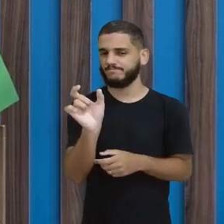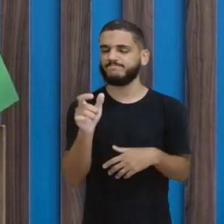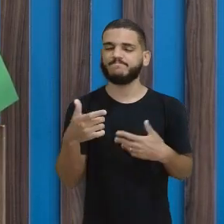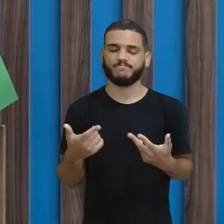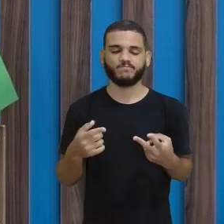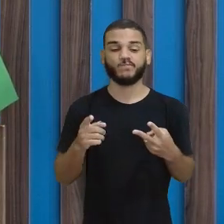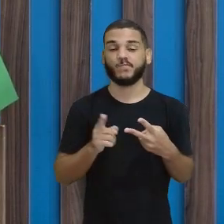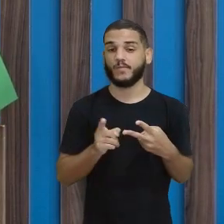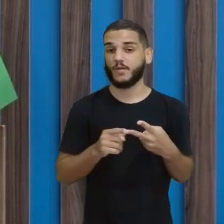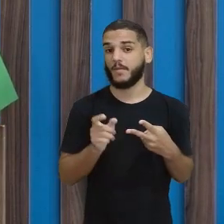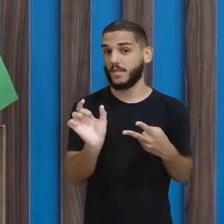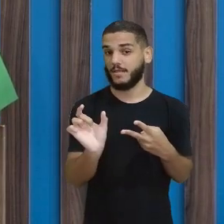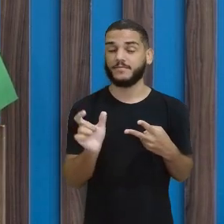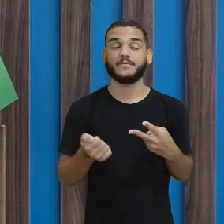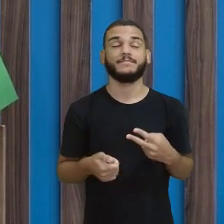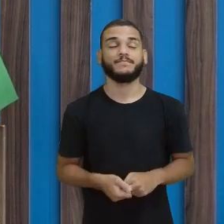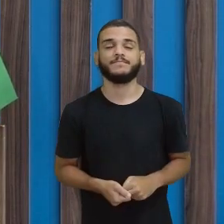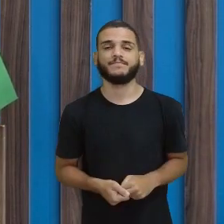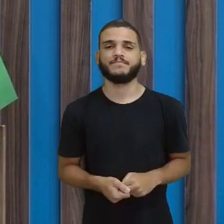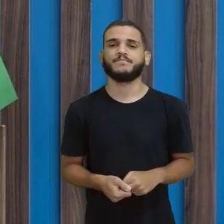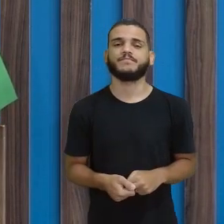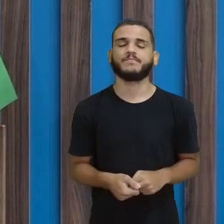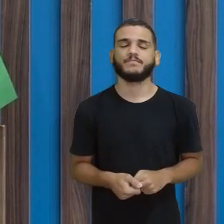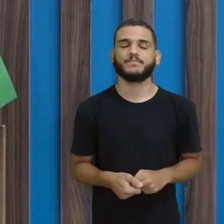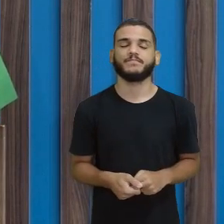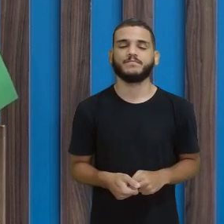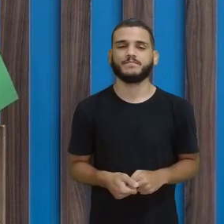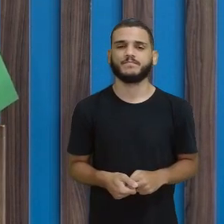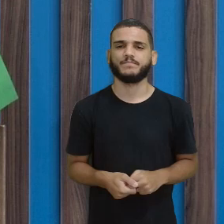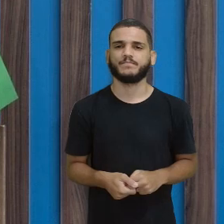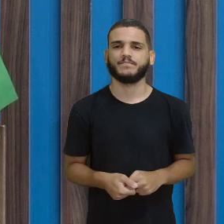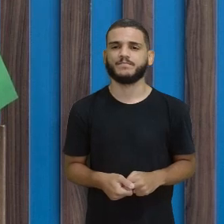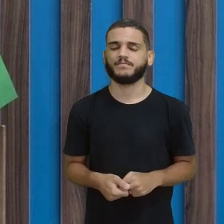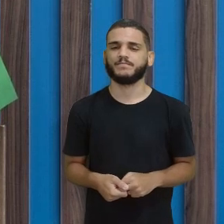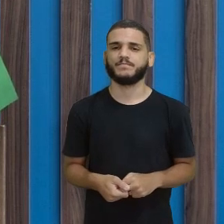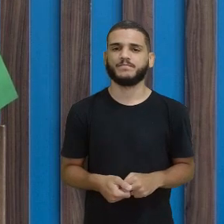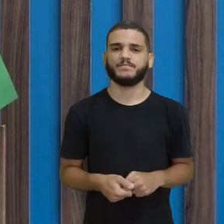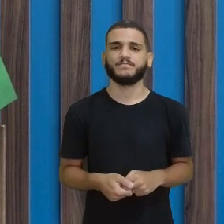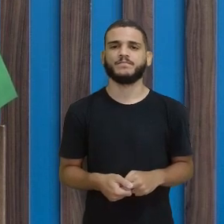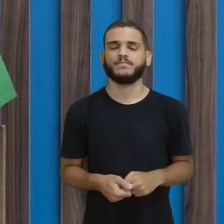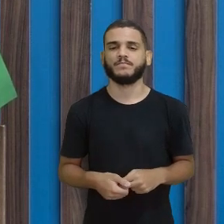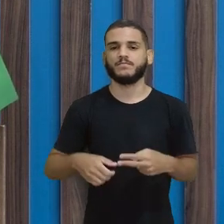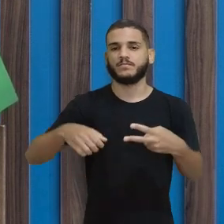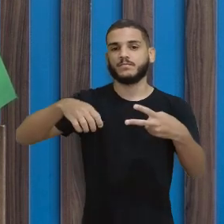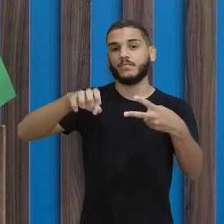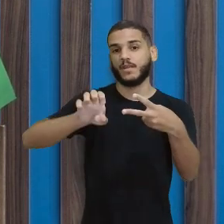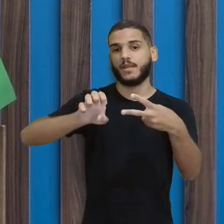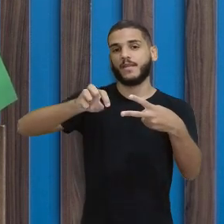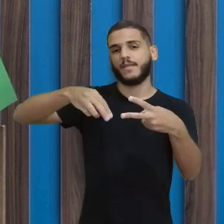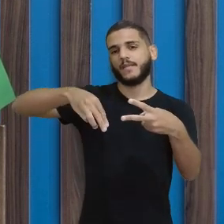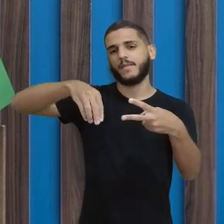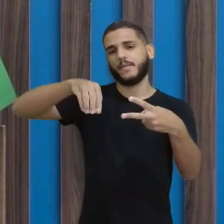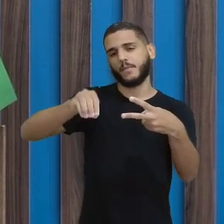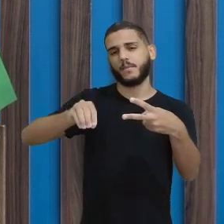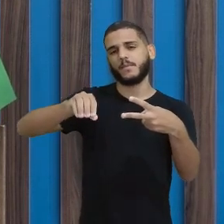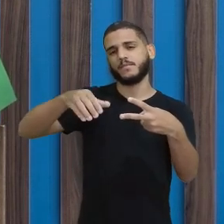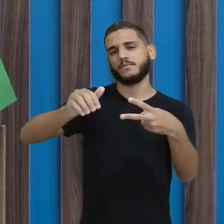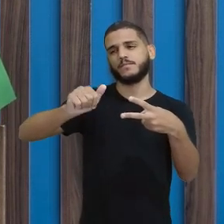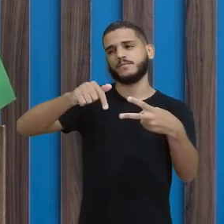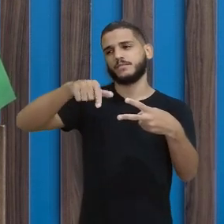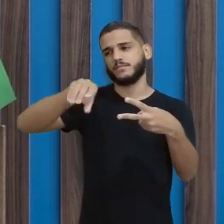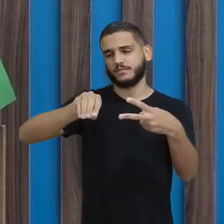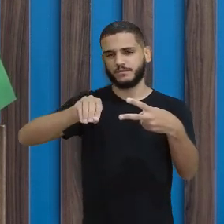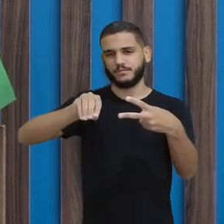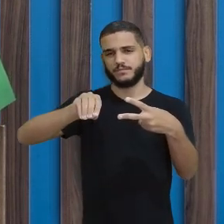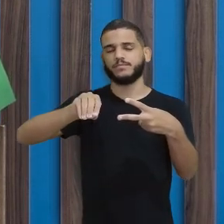Pra puxar outra? Puxa e outra. E-M-O-ÇÃO. E aí? Eita, ficou em mocão,